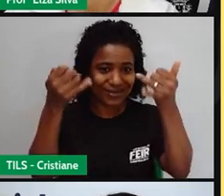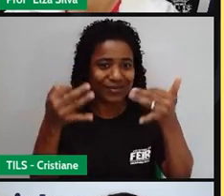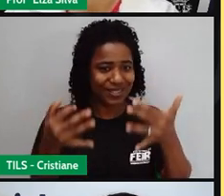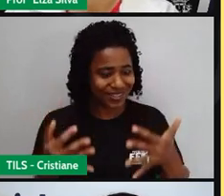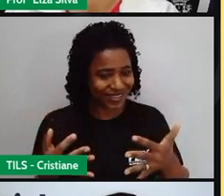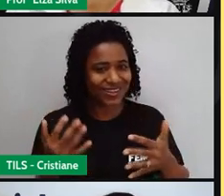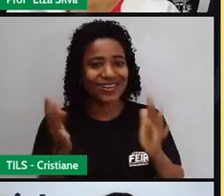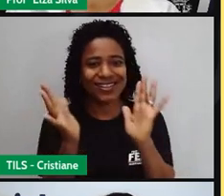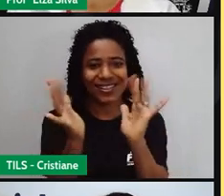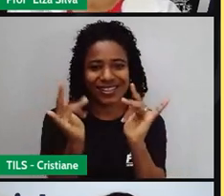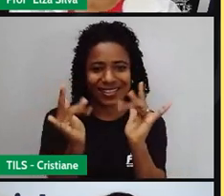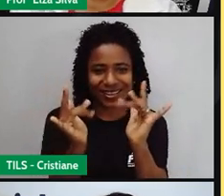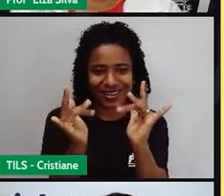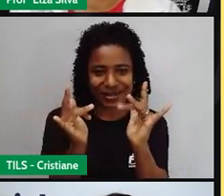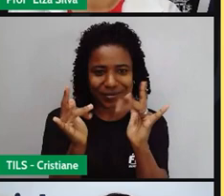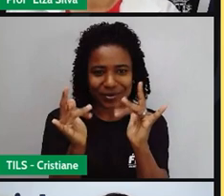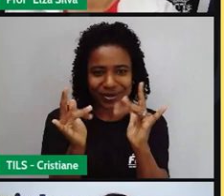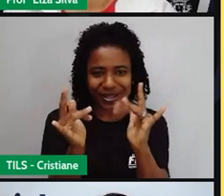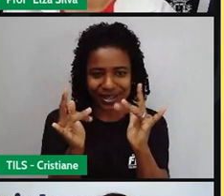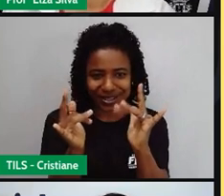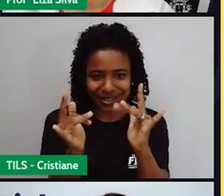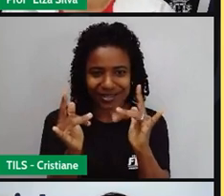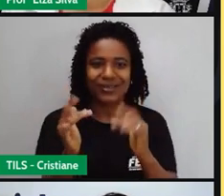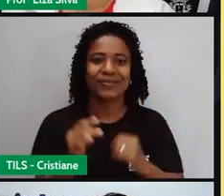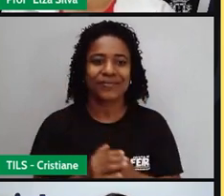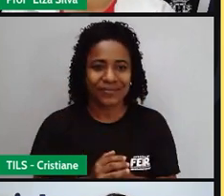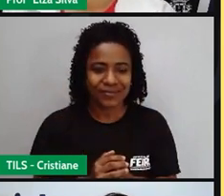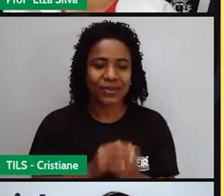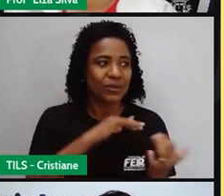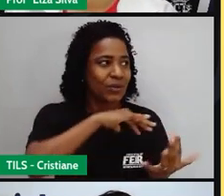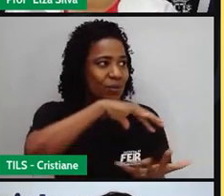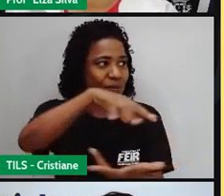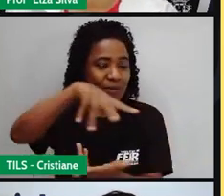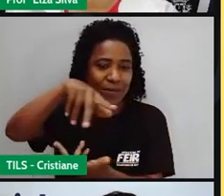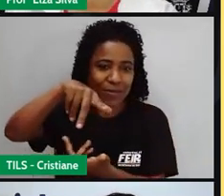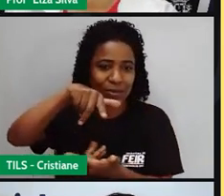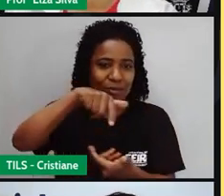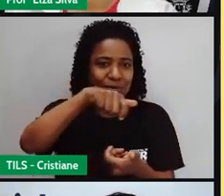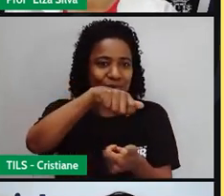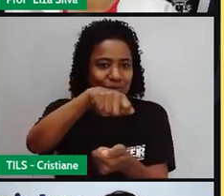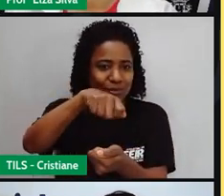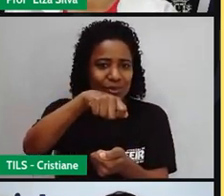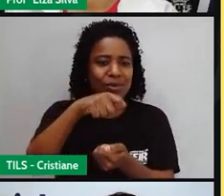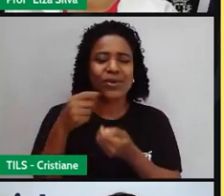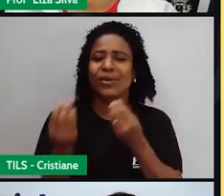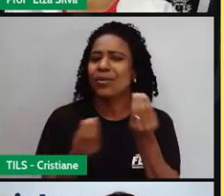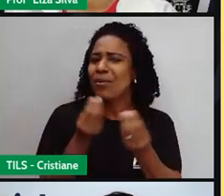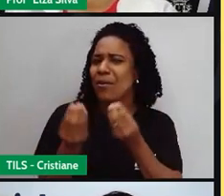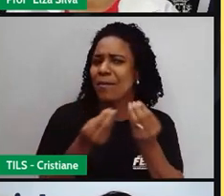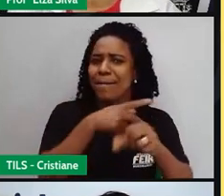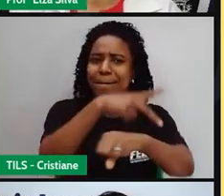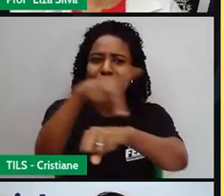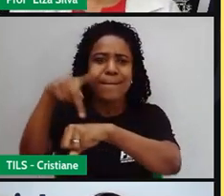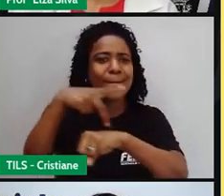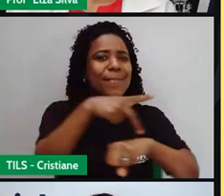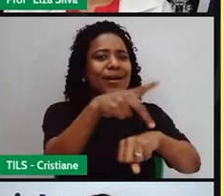ou o dia de São Valentim, ao redor do mundo. Como será que outros países